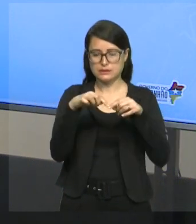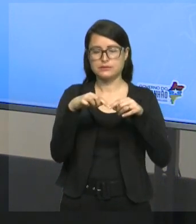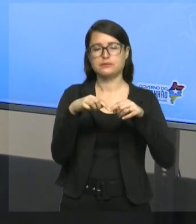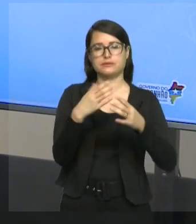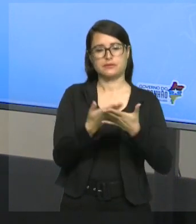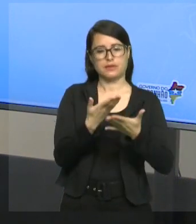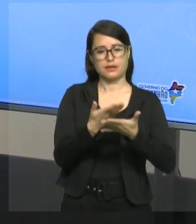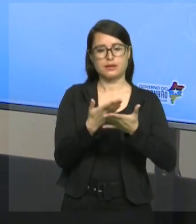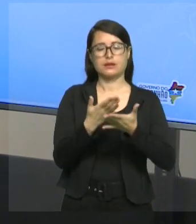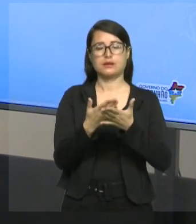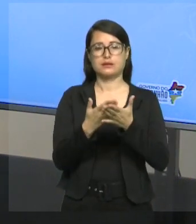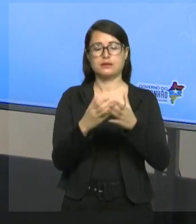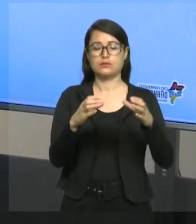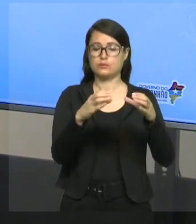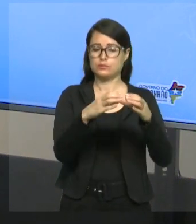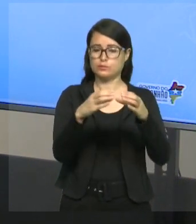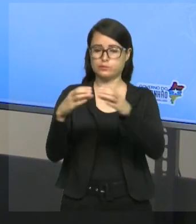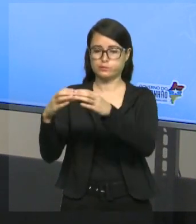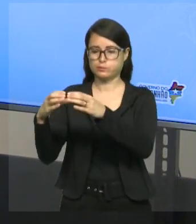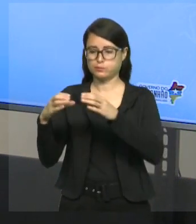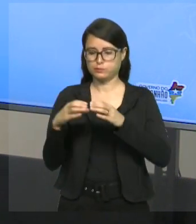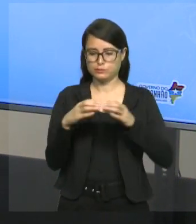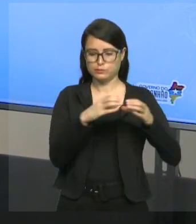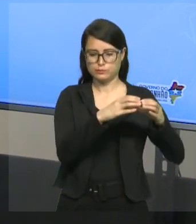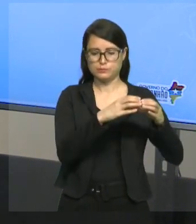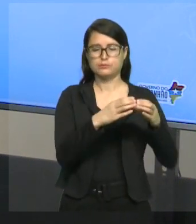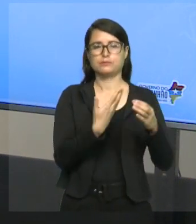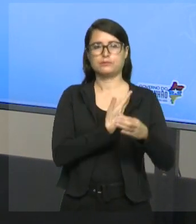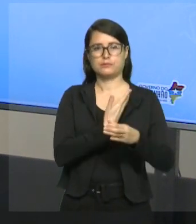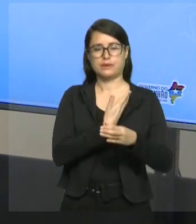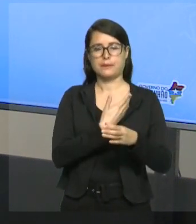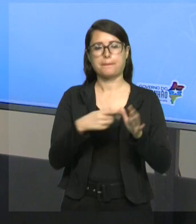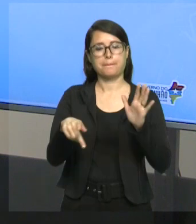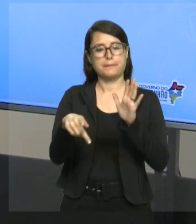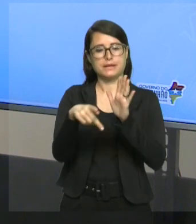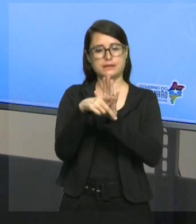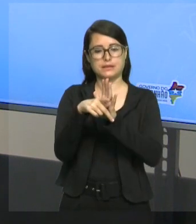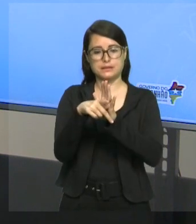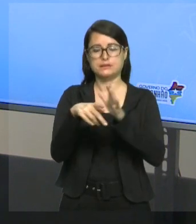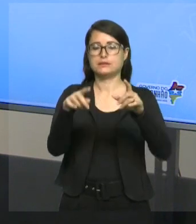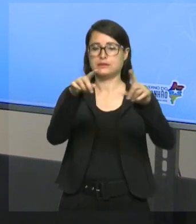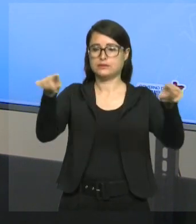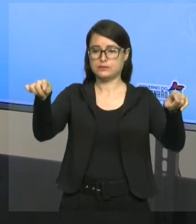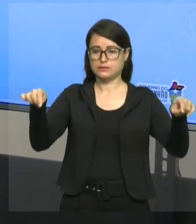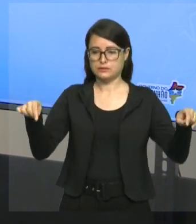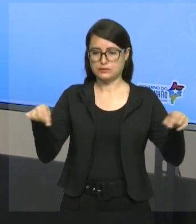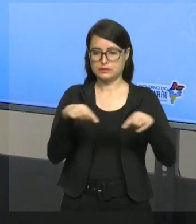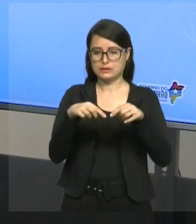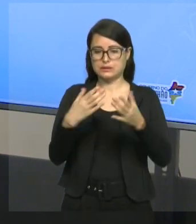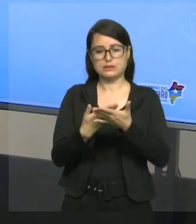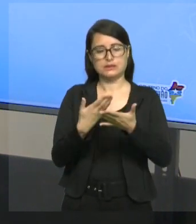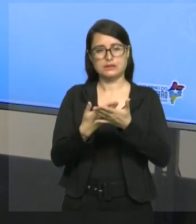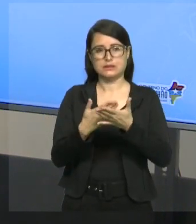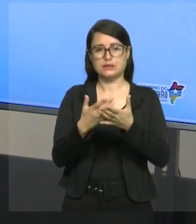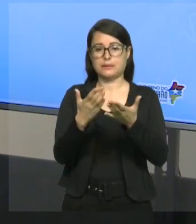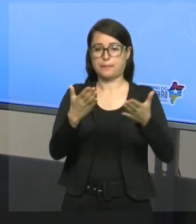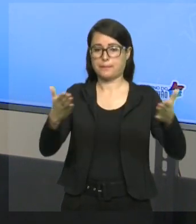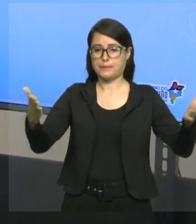onde todos os seus elementos pertencem ao conjunto maior é chamado de